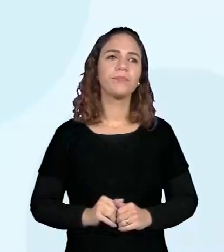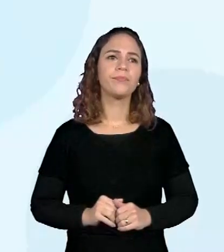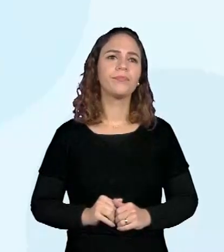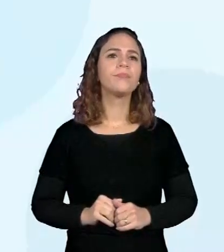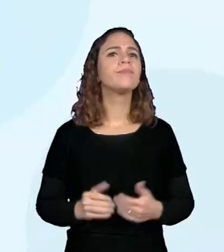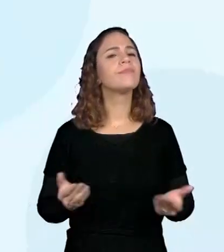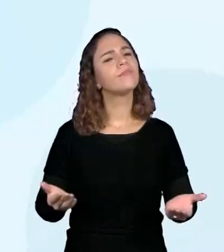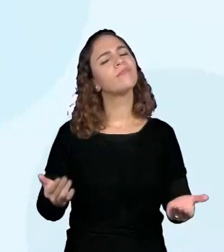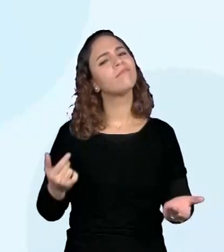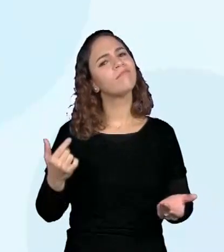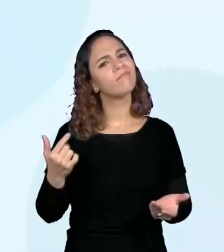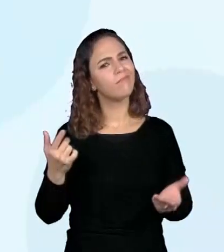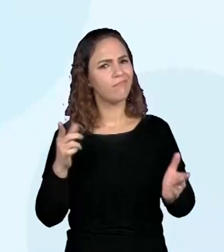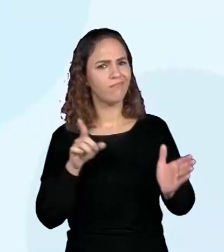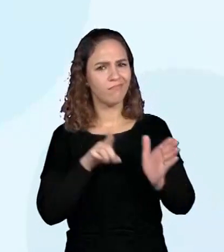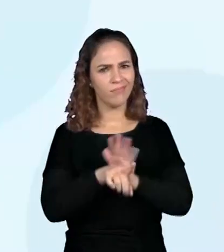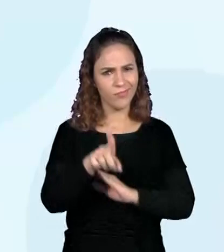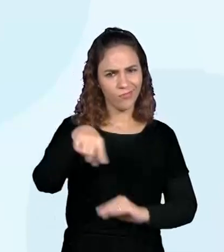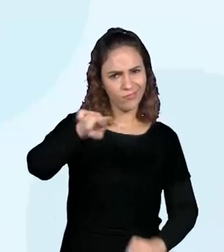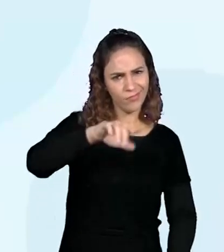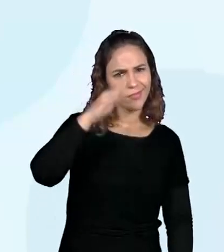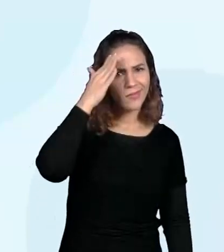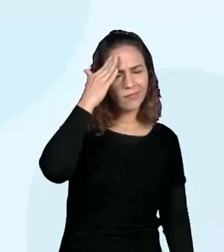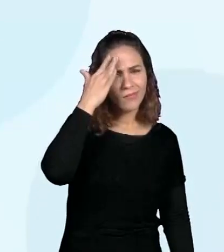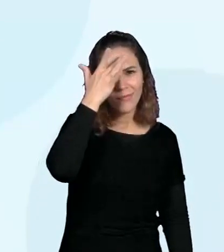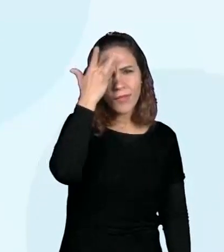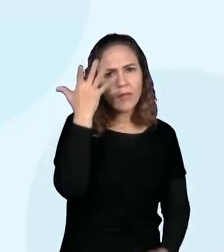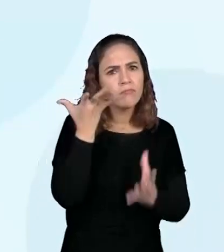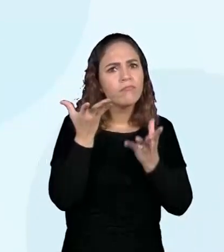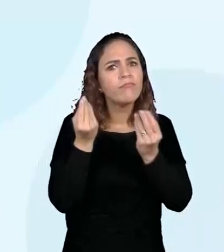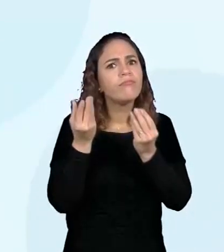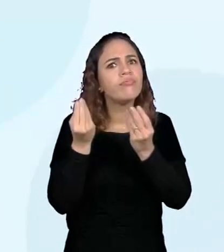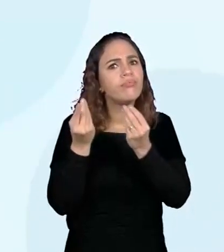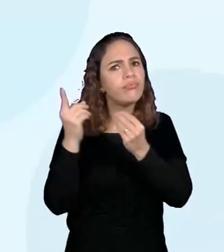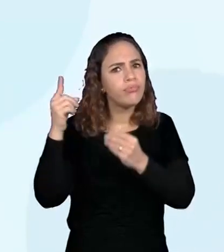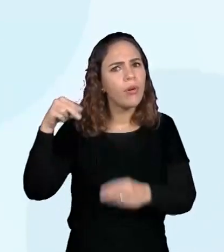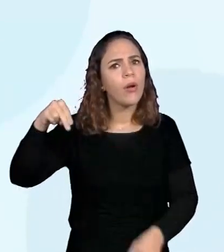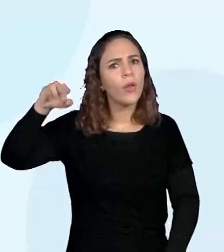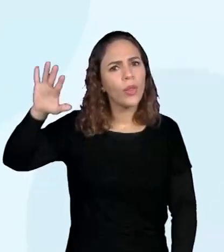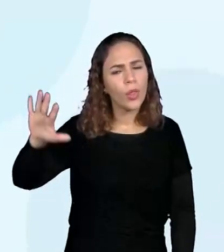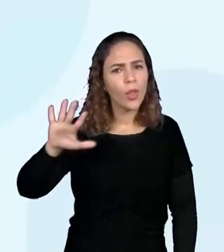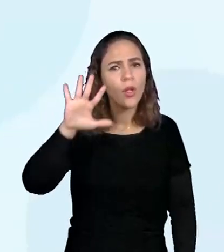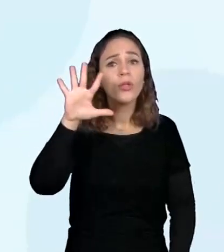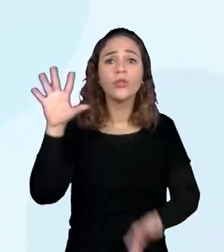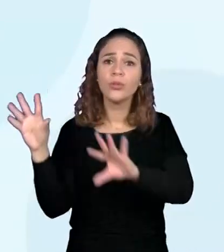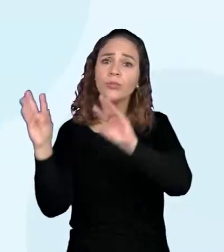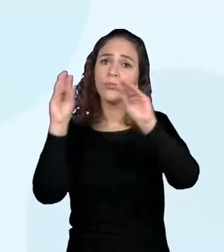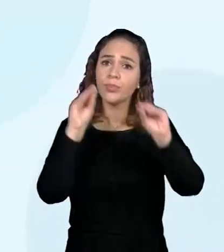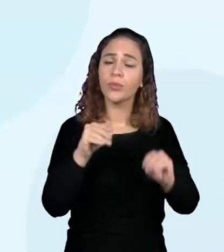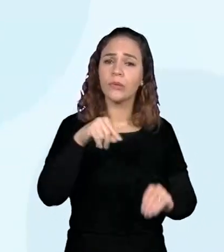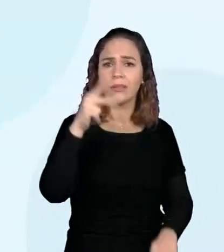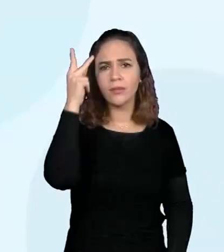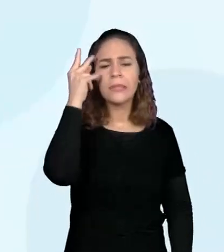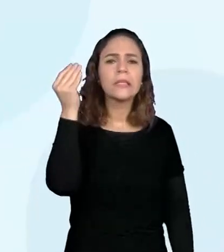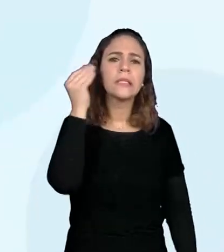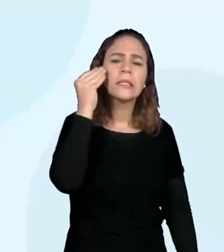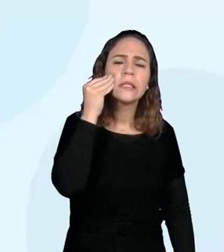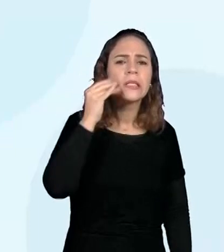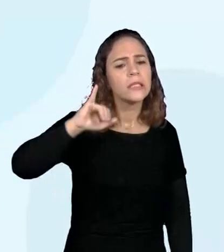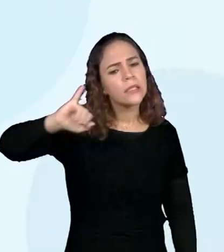Vocês sabiam que muitos nordestinos migraram para São Paulo em busca de novas oportunidades de